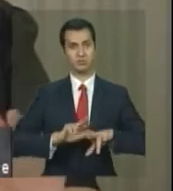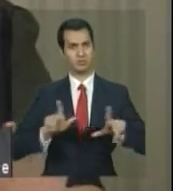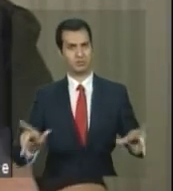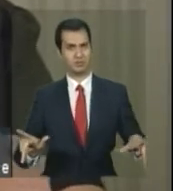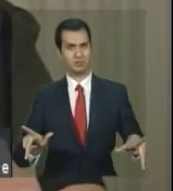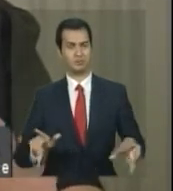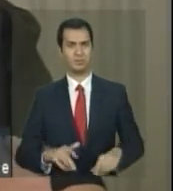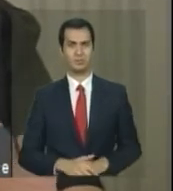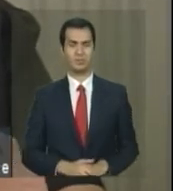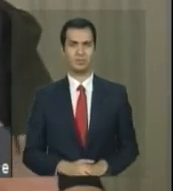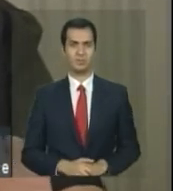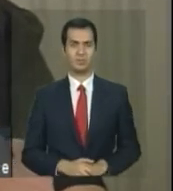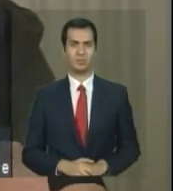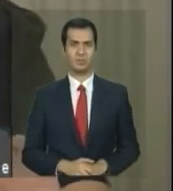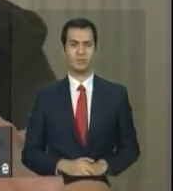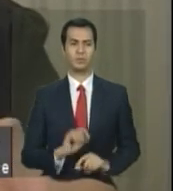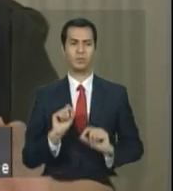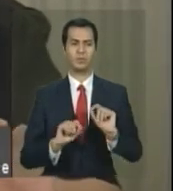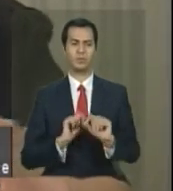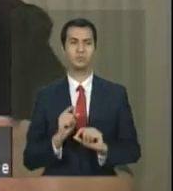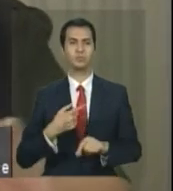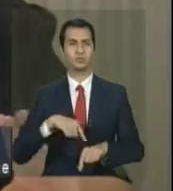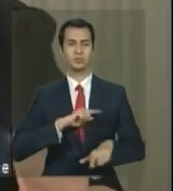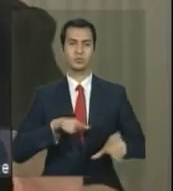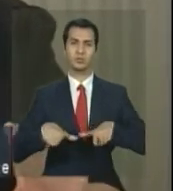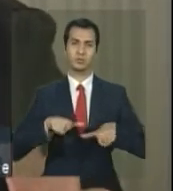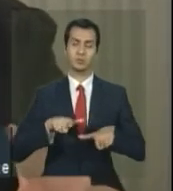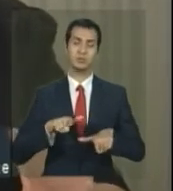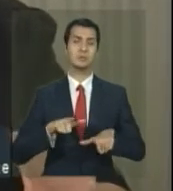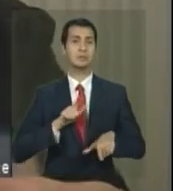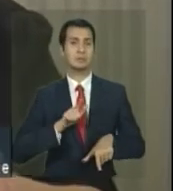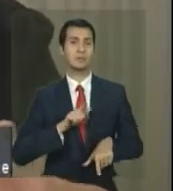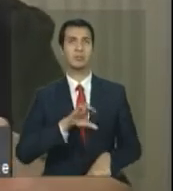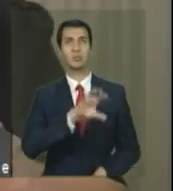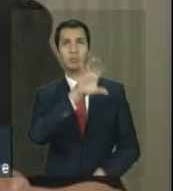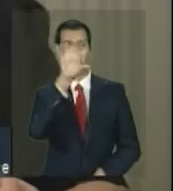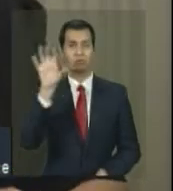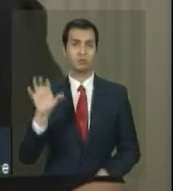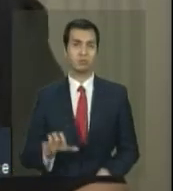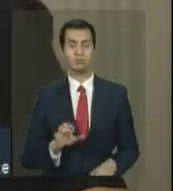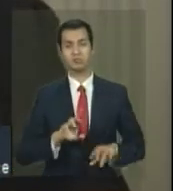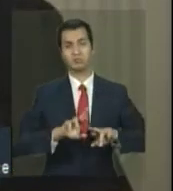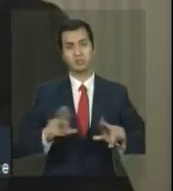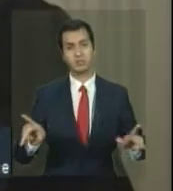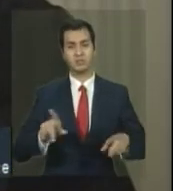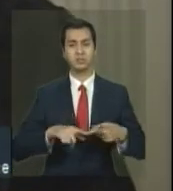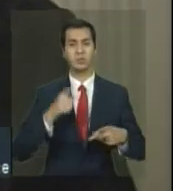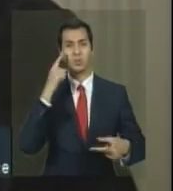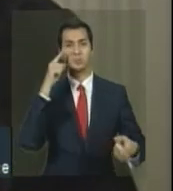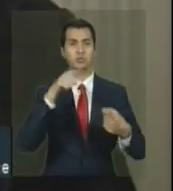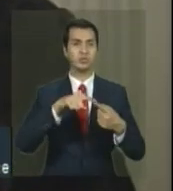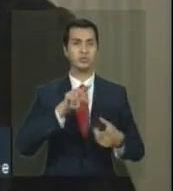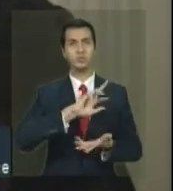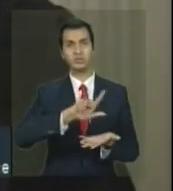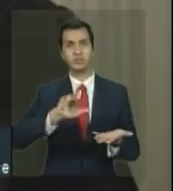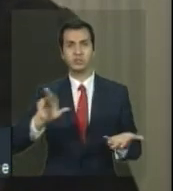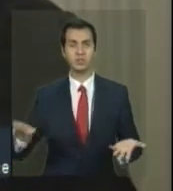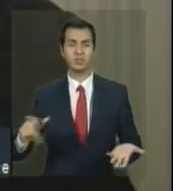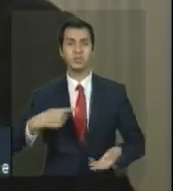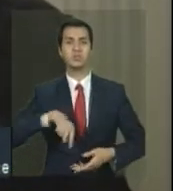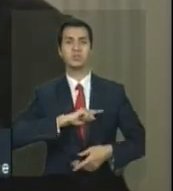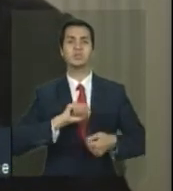é muito nesse sentido que a gente vem trabalhando de que tem realidades diferentes, tem objetivos diferentes e a gente está trabalhando com,